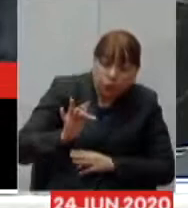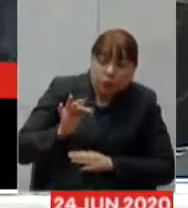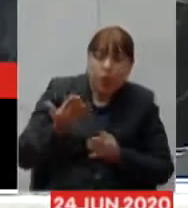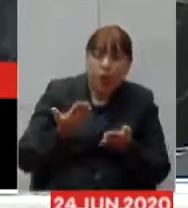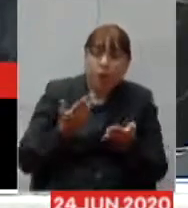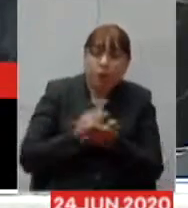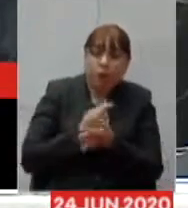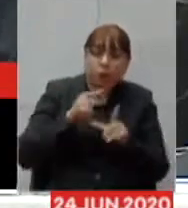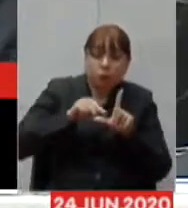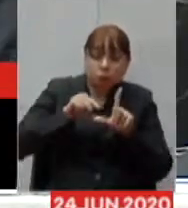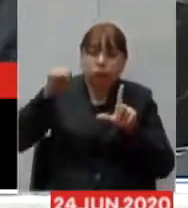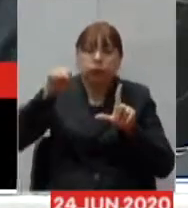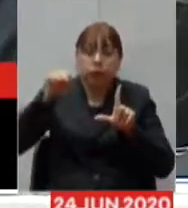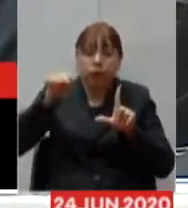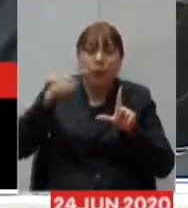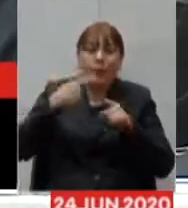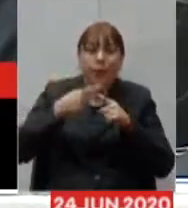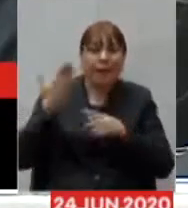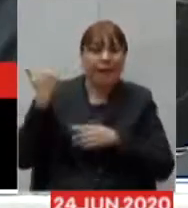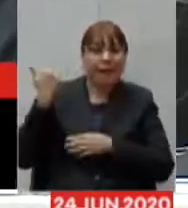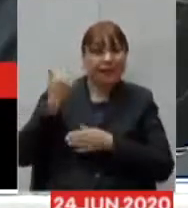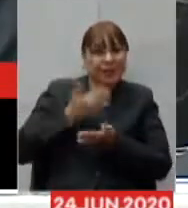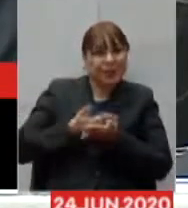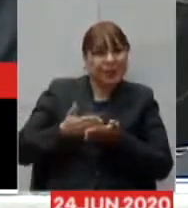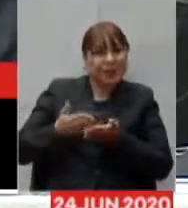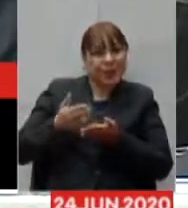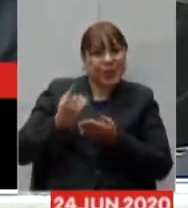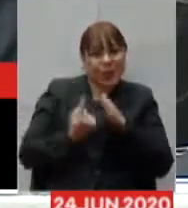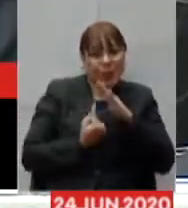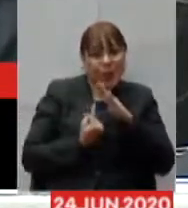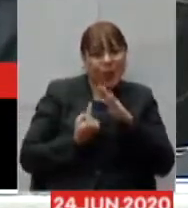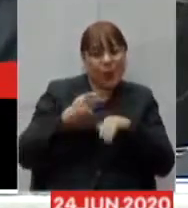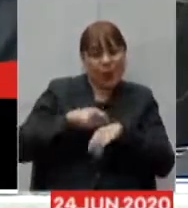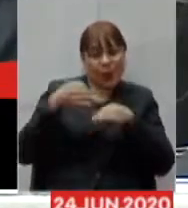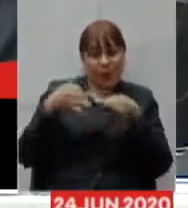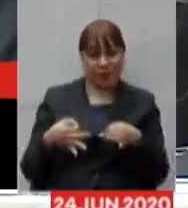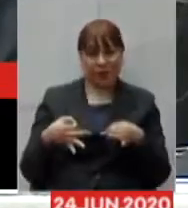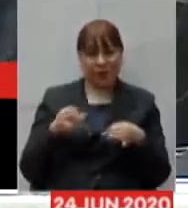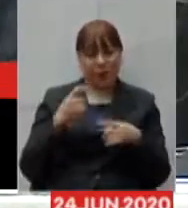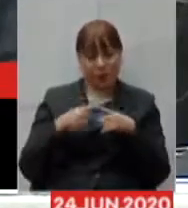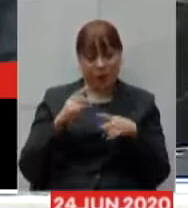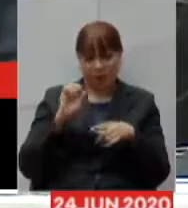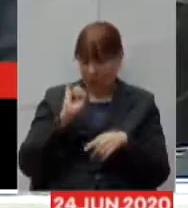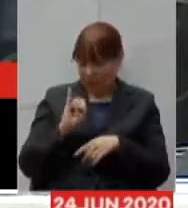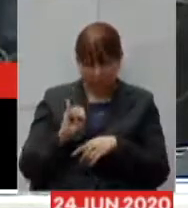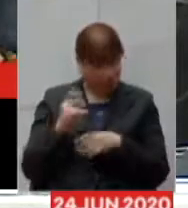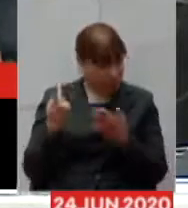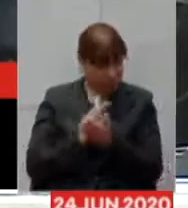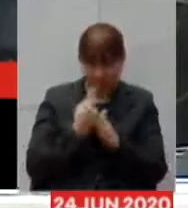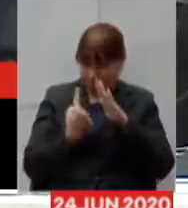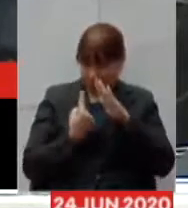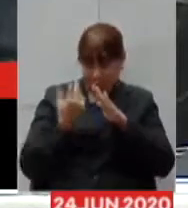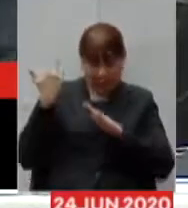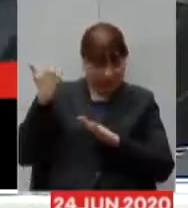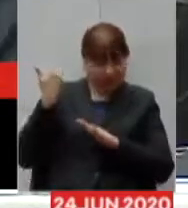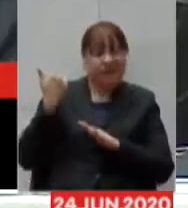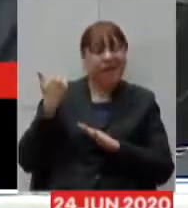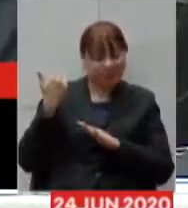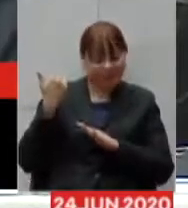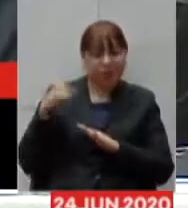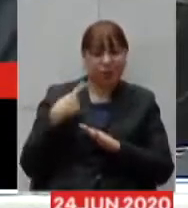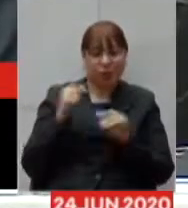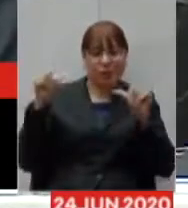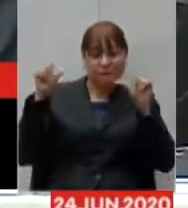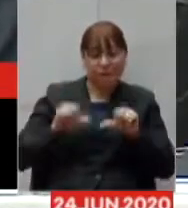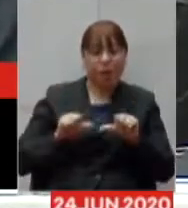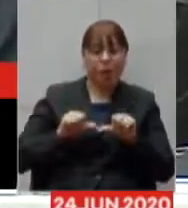entramos em isolamento correto se não muito provavelmente a nossa história teria sido muito próxima dos picos que São Paulo e Rio de